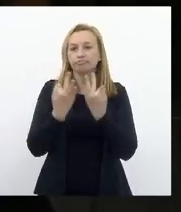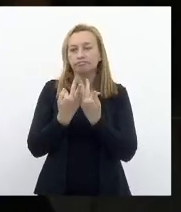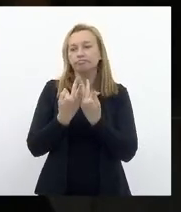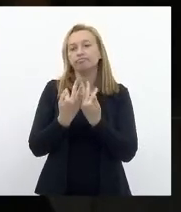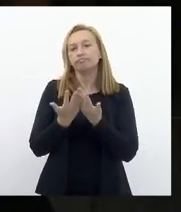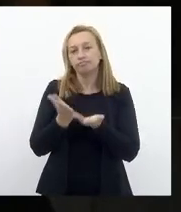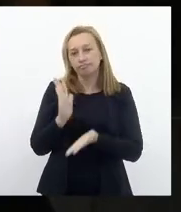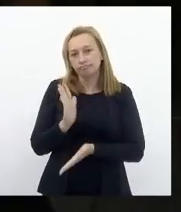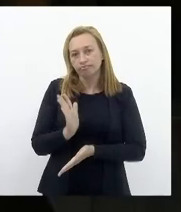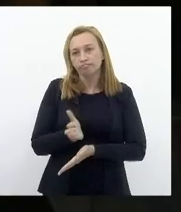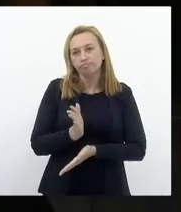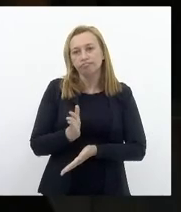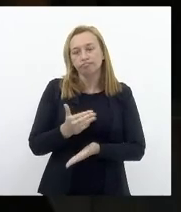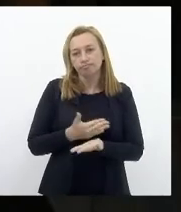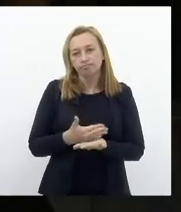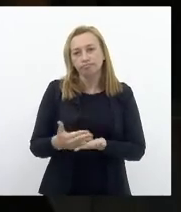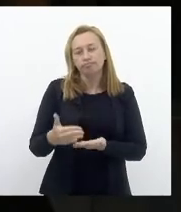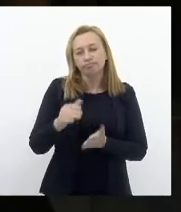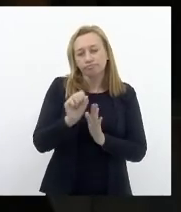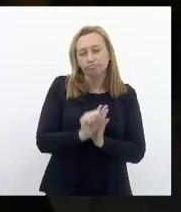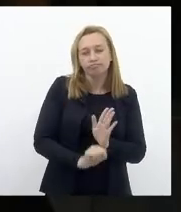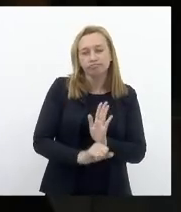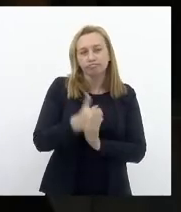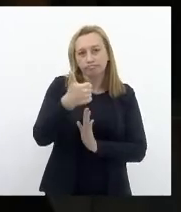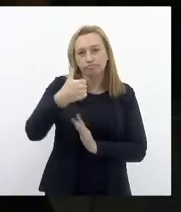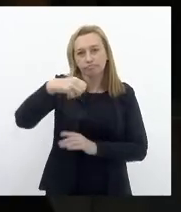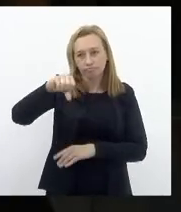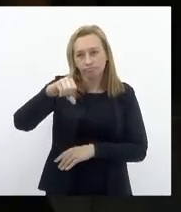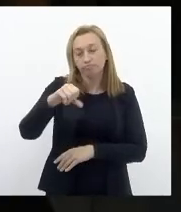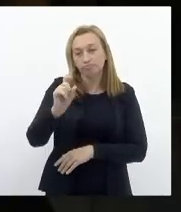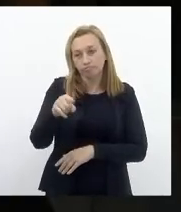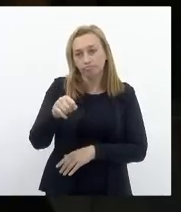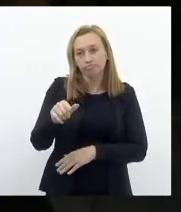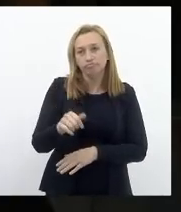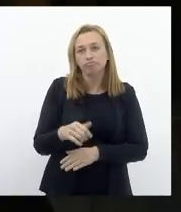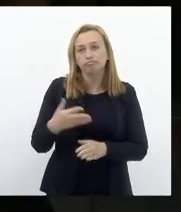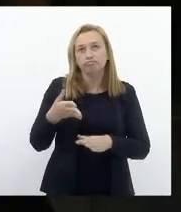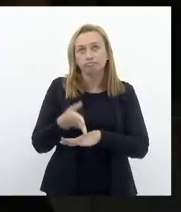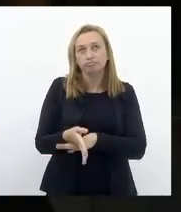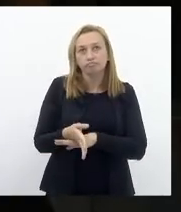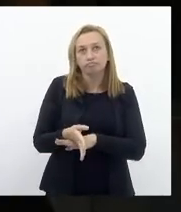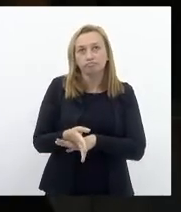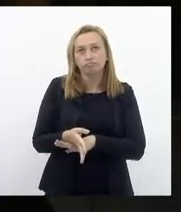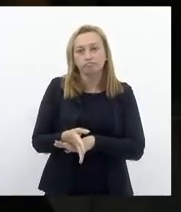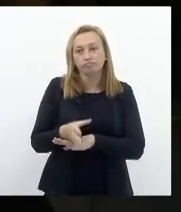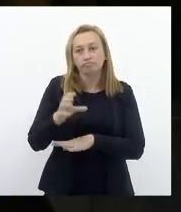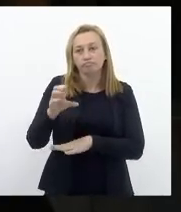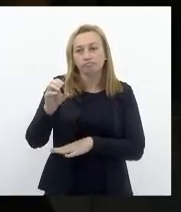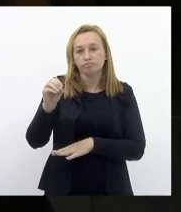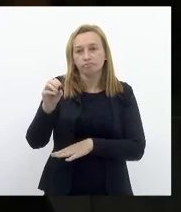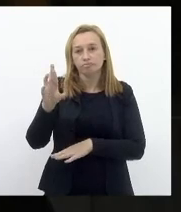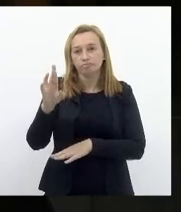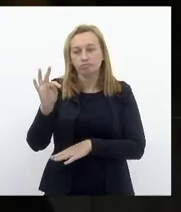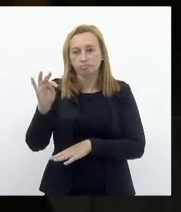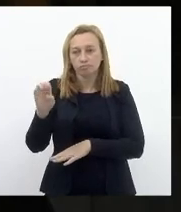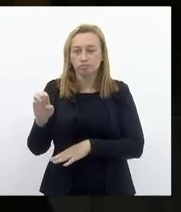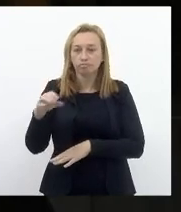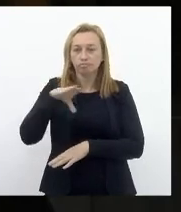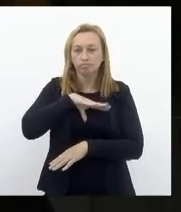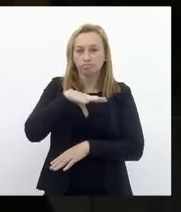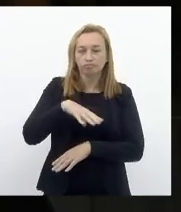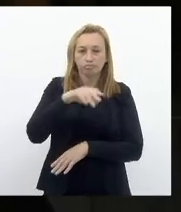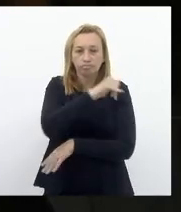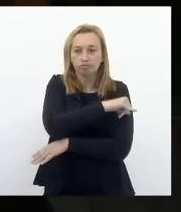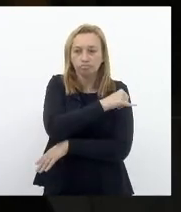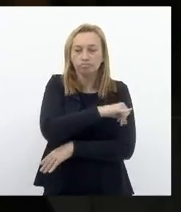repetir Desde o início Do século XIX Quando da chegada Da corte portuguesa No Rio de Janeiro Bom